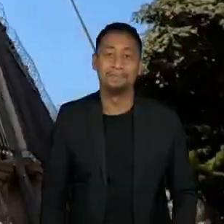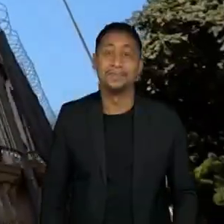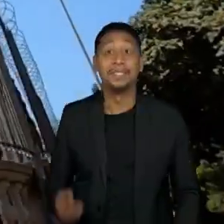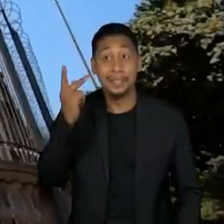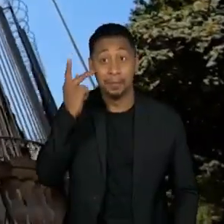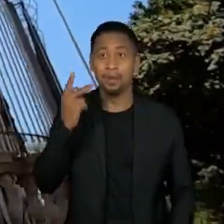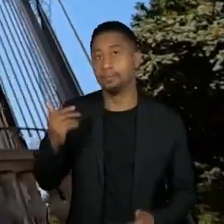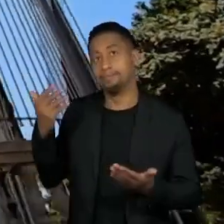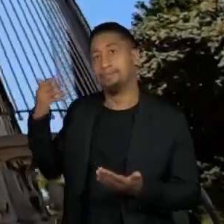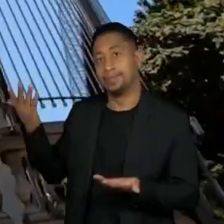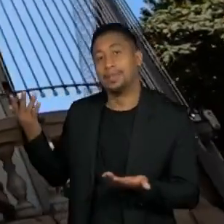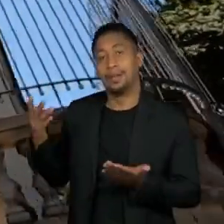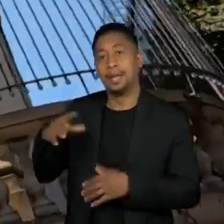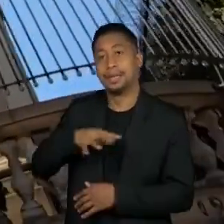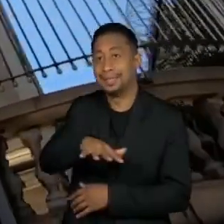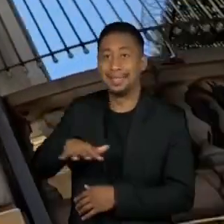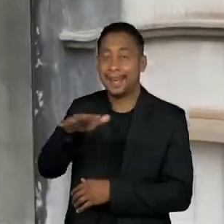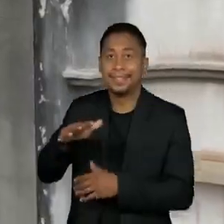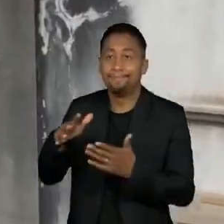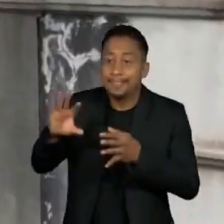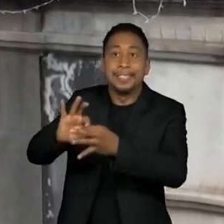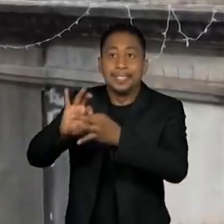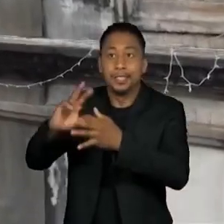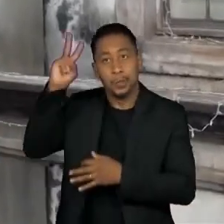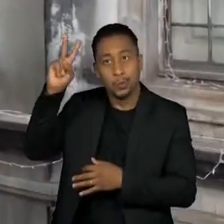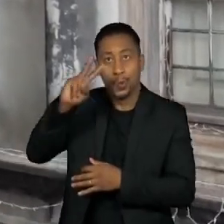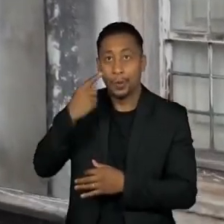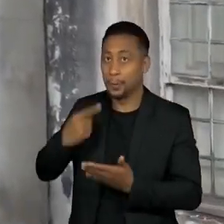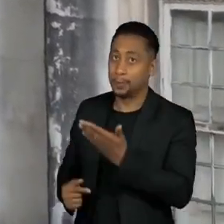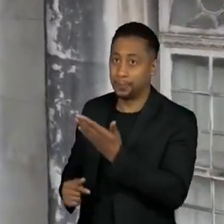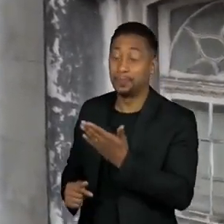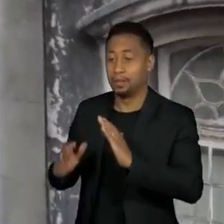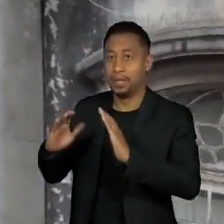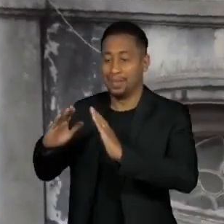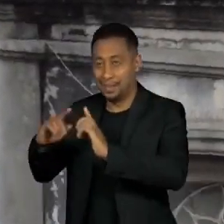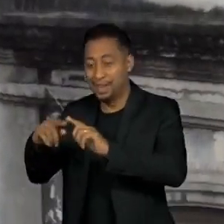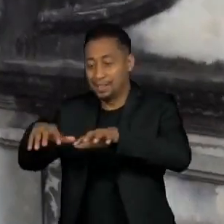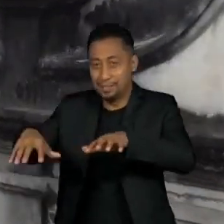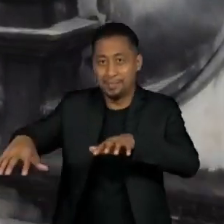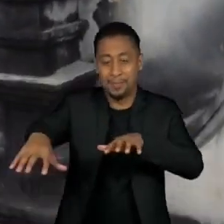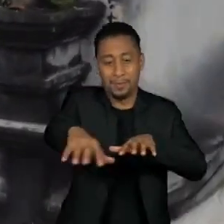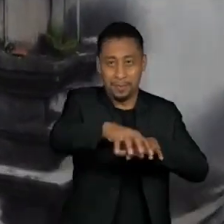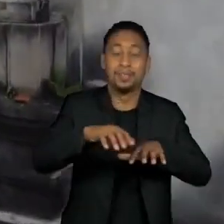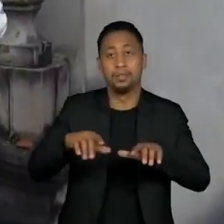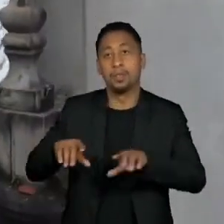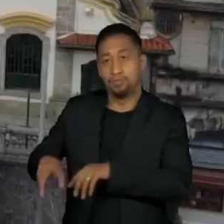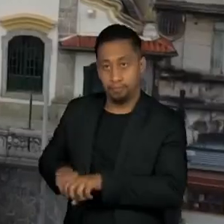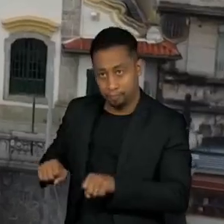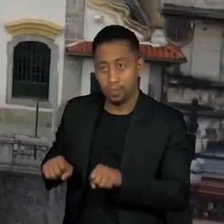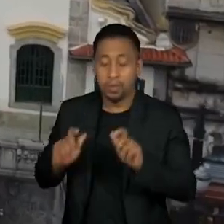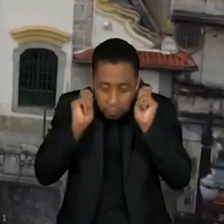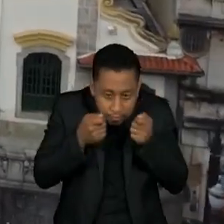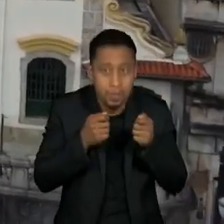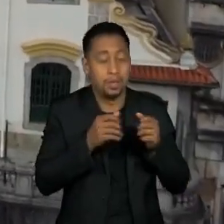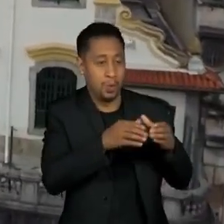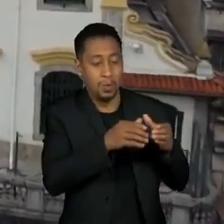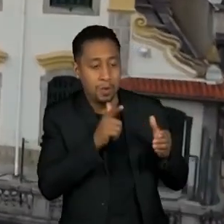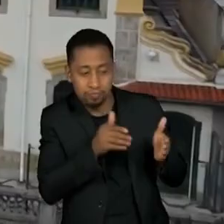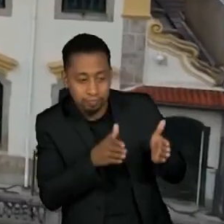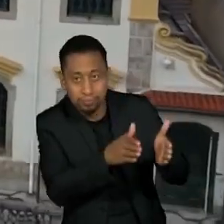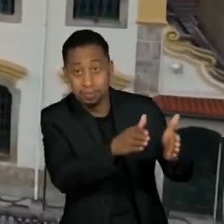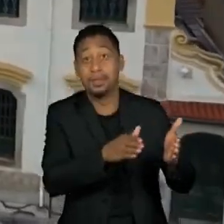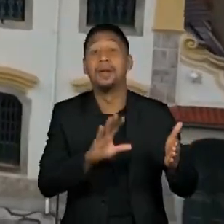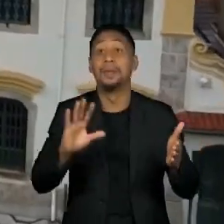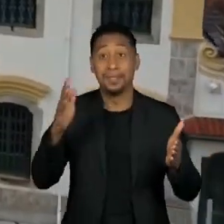A São Paulo colonial era uma cidade confinada no triângulo histórico. Então, os vértices dos três conventos, os carmelitas, ali no convento do Carlos, os beneditinos, no Oster de São Lento, e os franciscanos, no lado de Francisco.